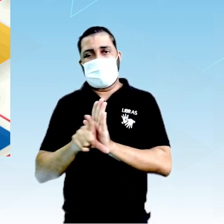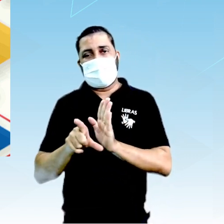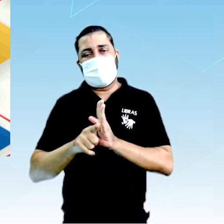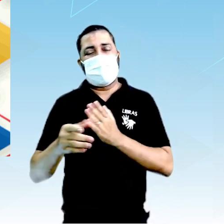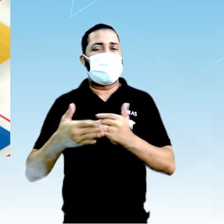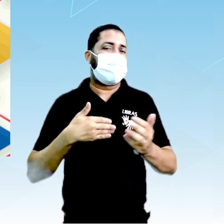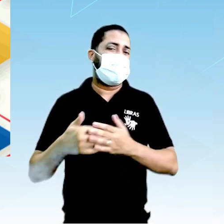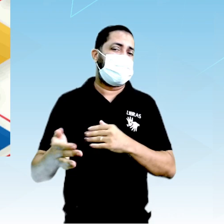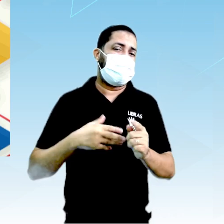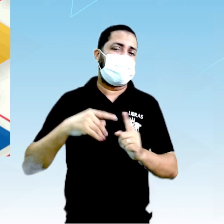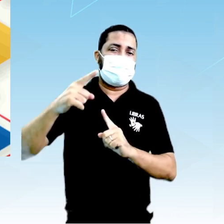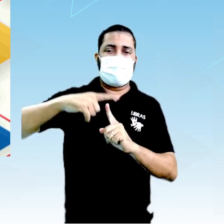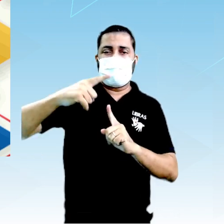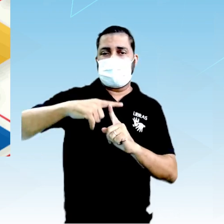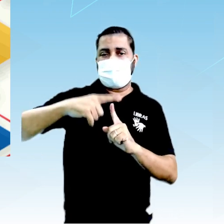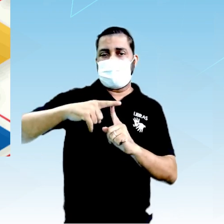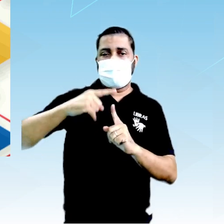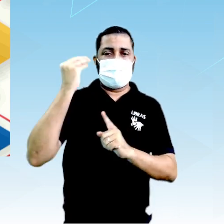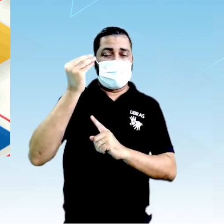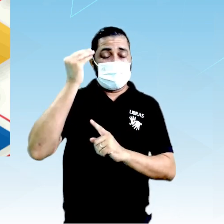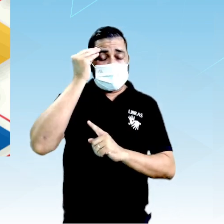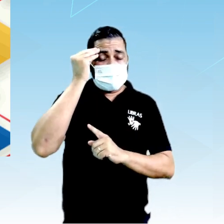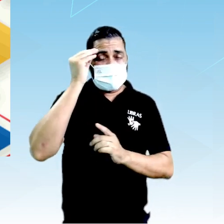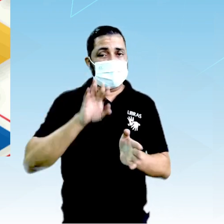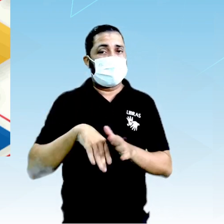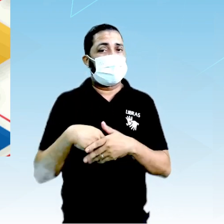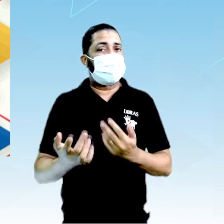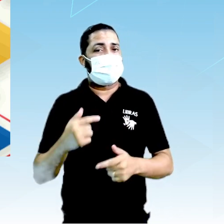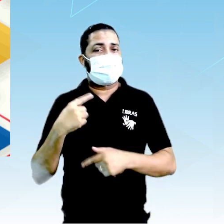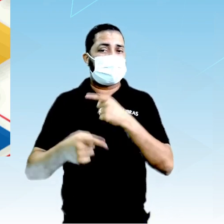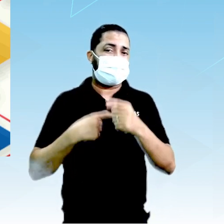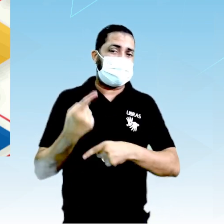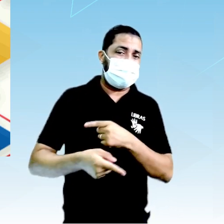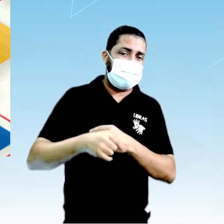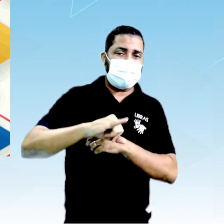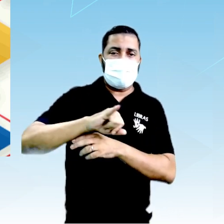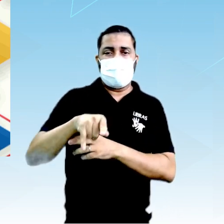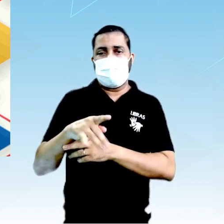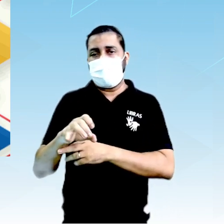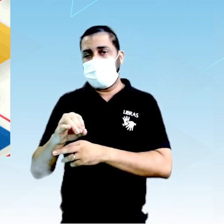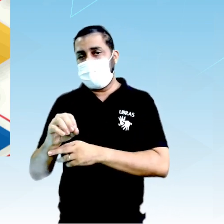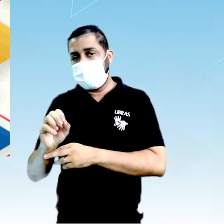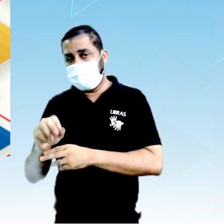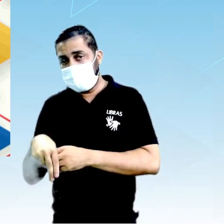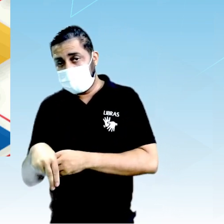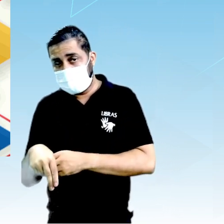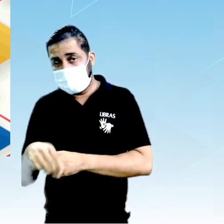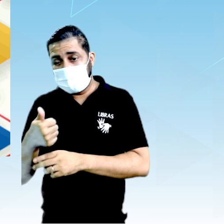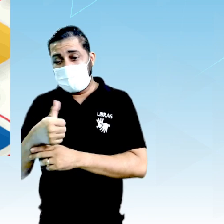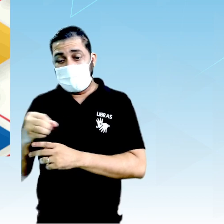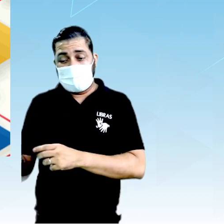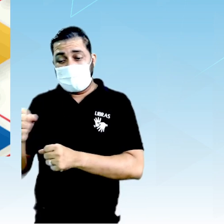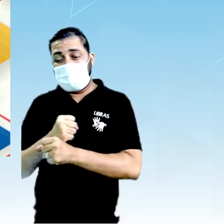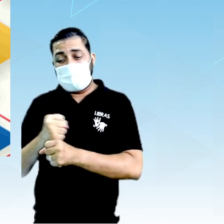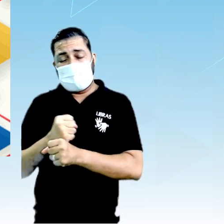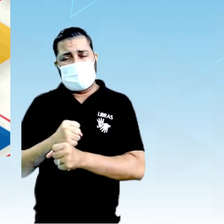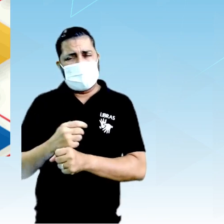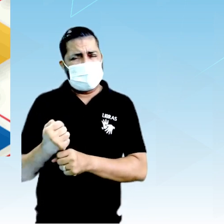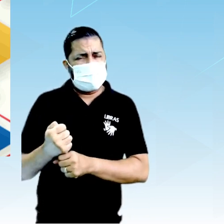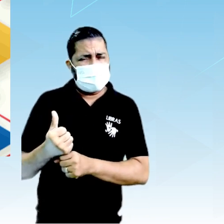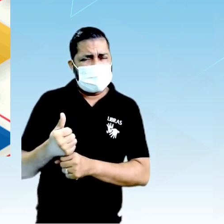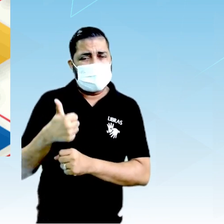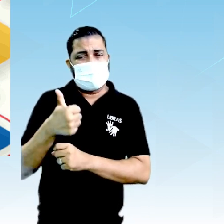em qualquer outro tipo de experiência. Então, depois de John Dalton, 100 anos depois, quase